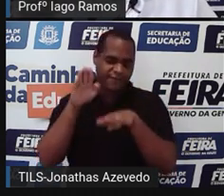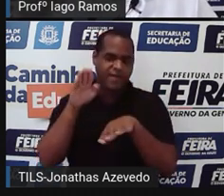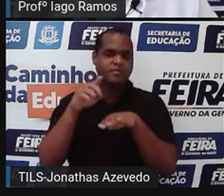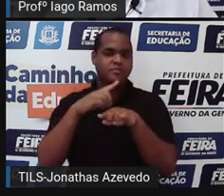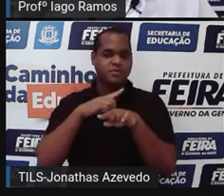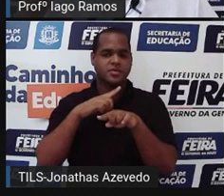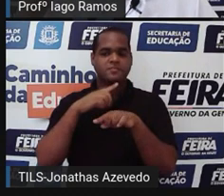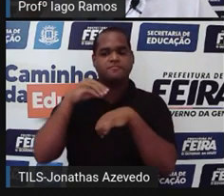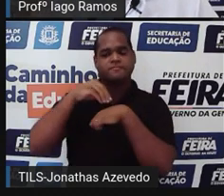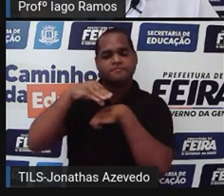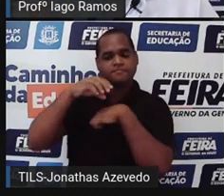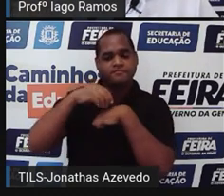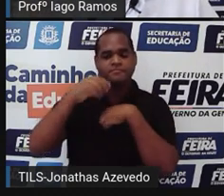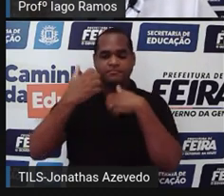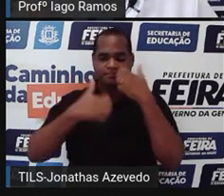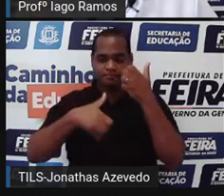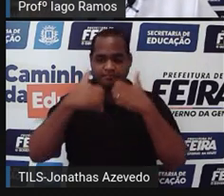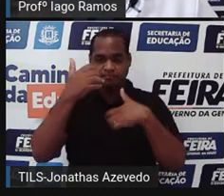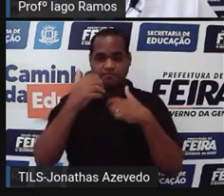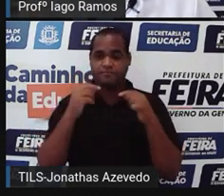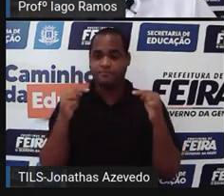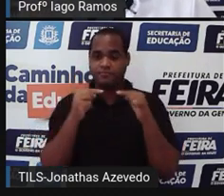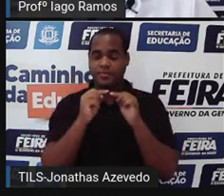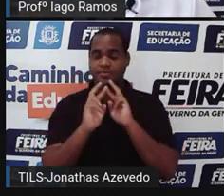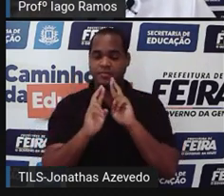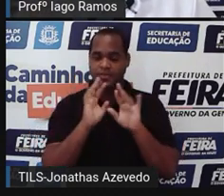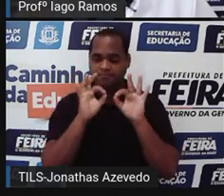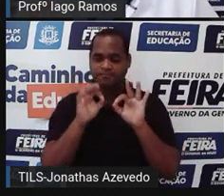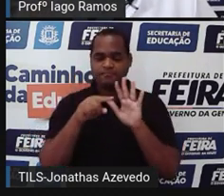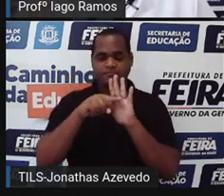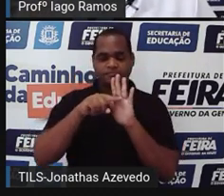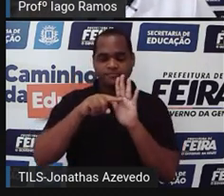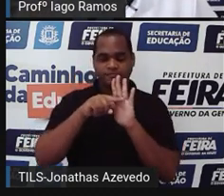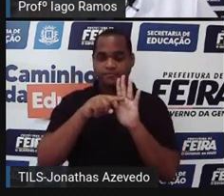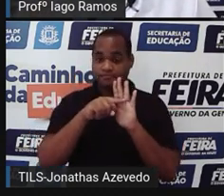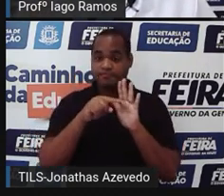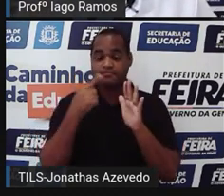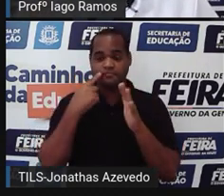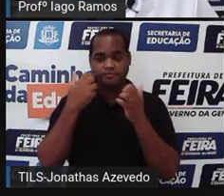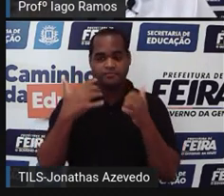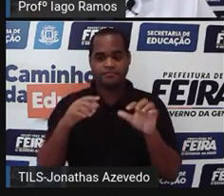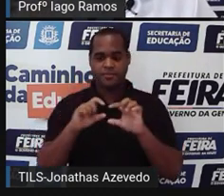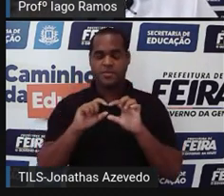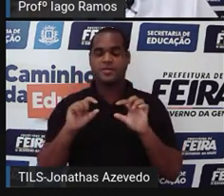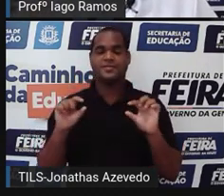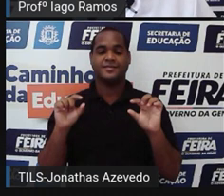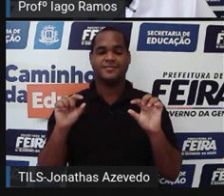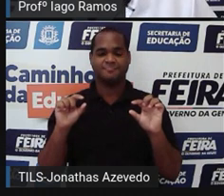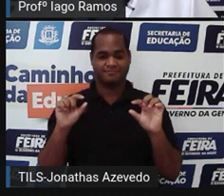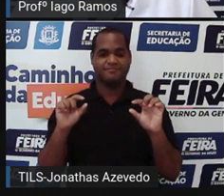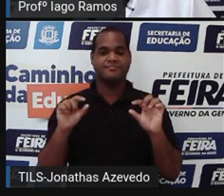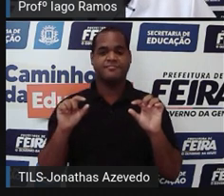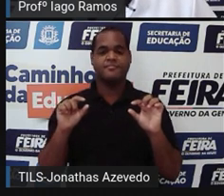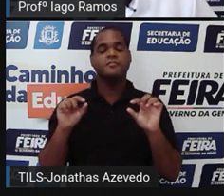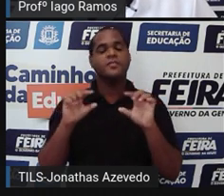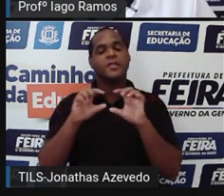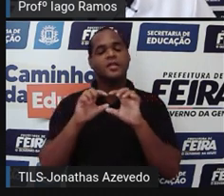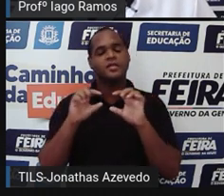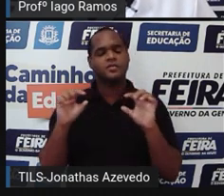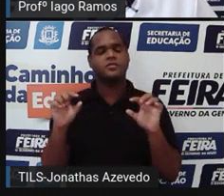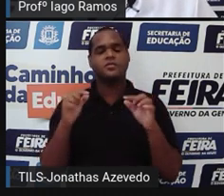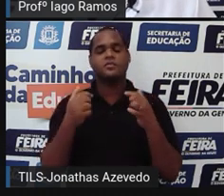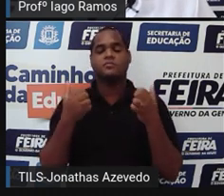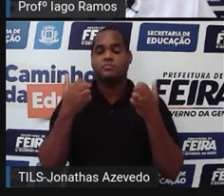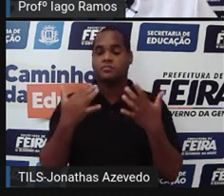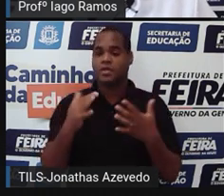que traz, né? É a parte que tem os resultados da pesquisa. E a gente tem a legenda. A legenda, geralmente, é para